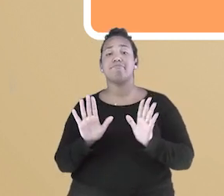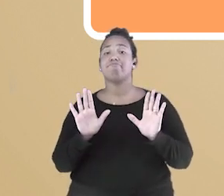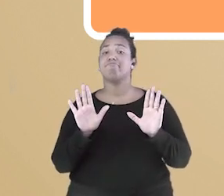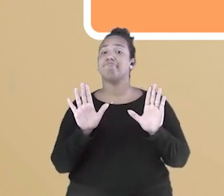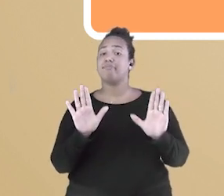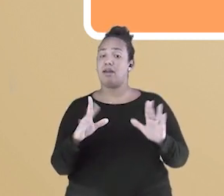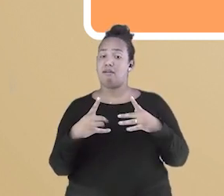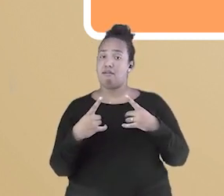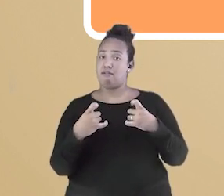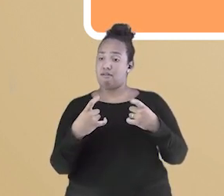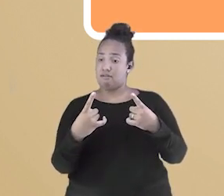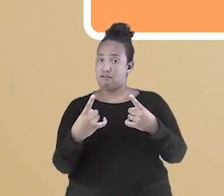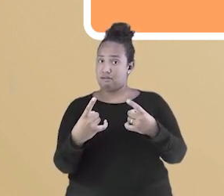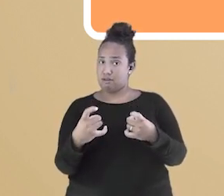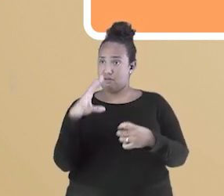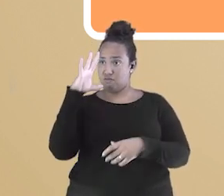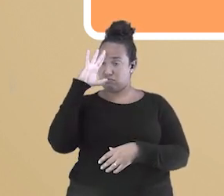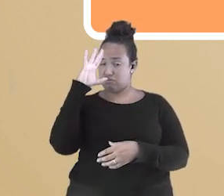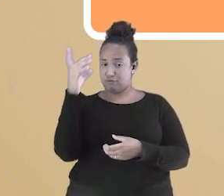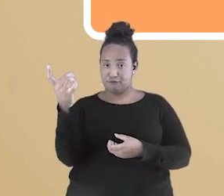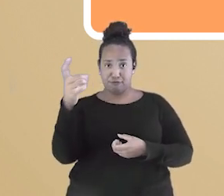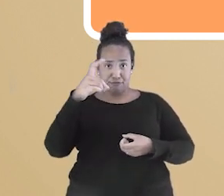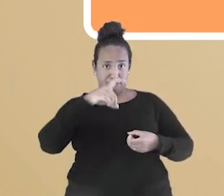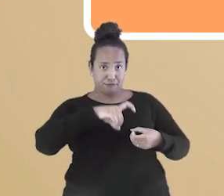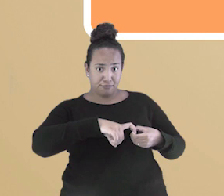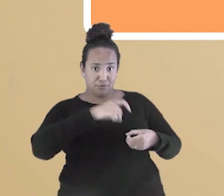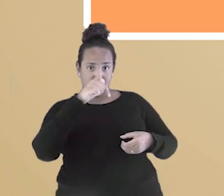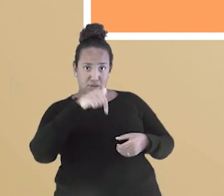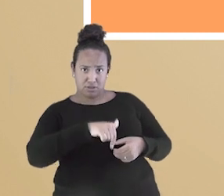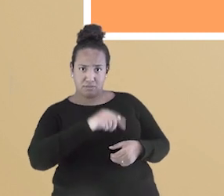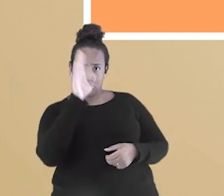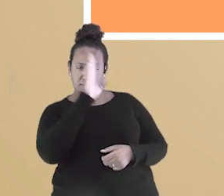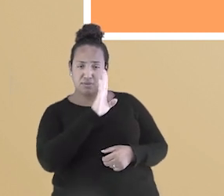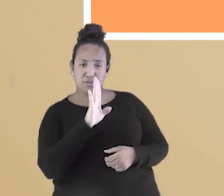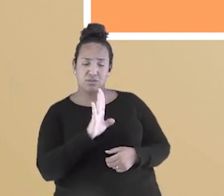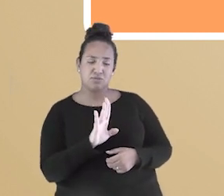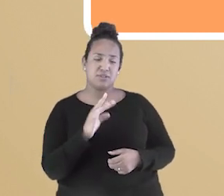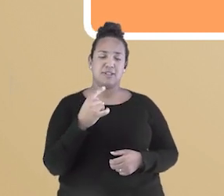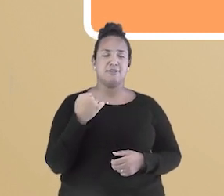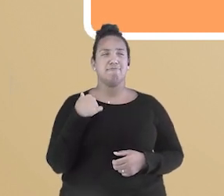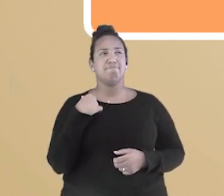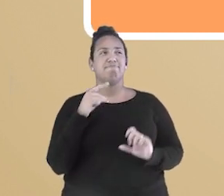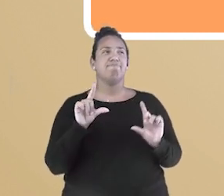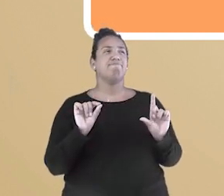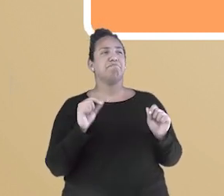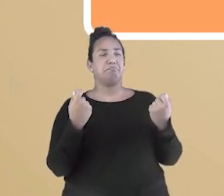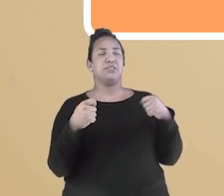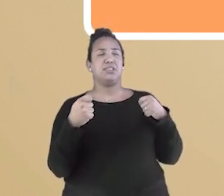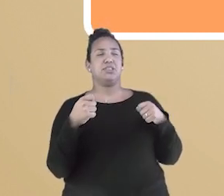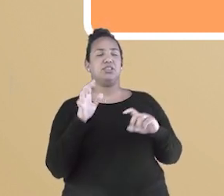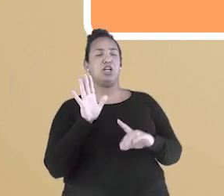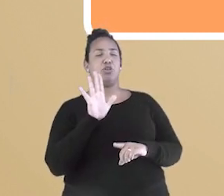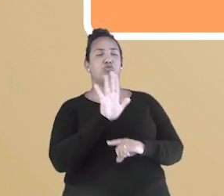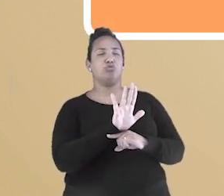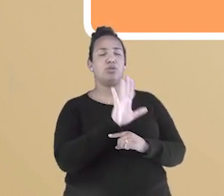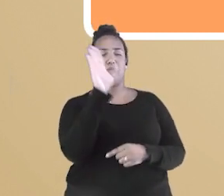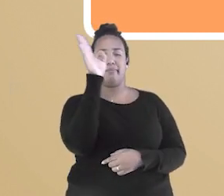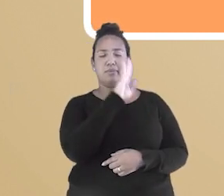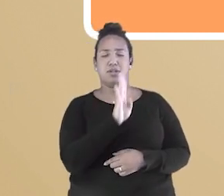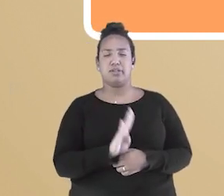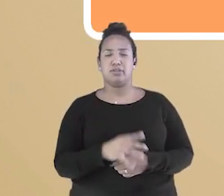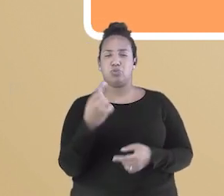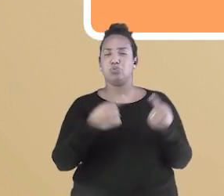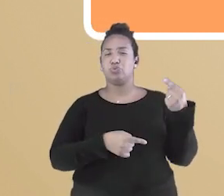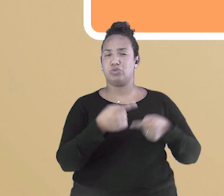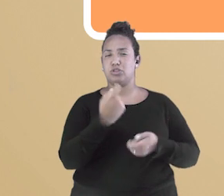o exército decidiu que era hora de estar mais presente nas discussões políticas e econômicas do país. Afinal, se ainda existia país,